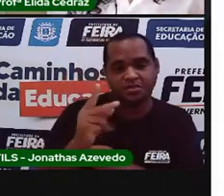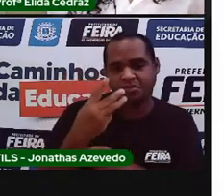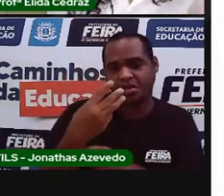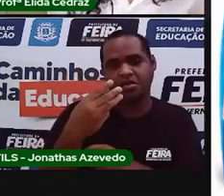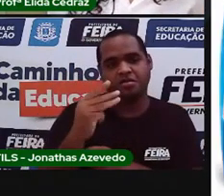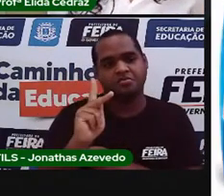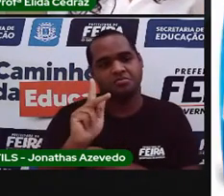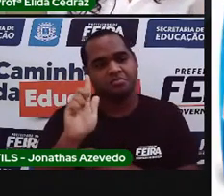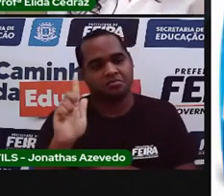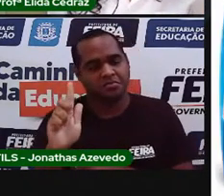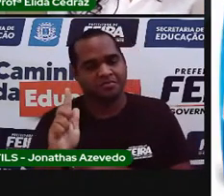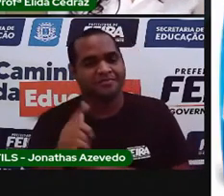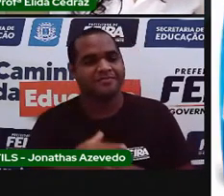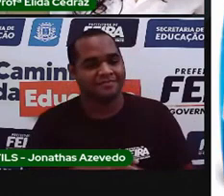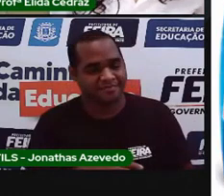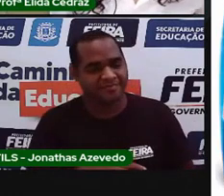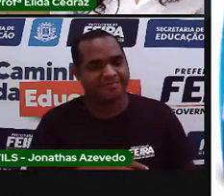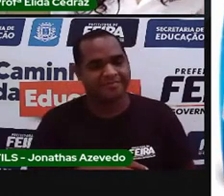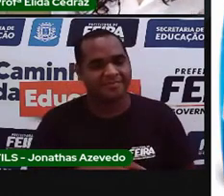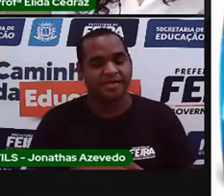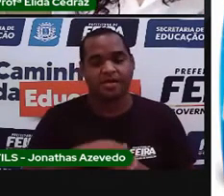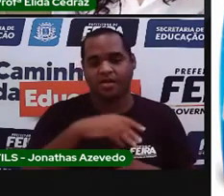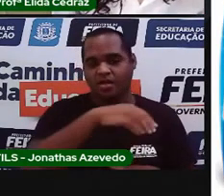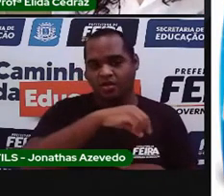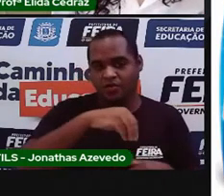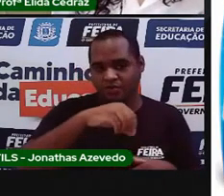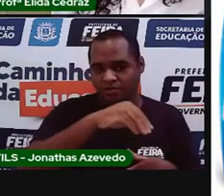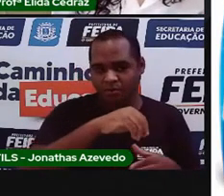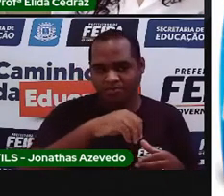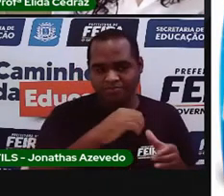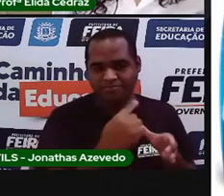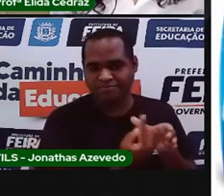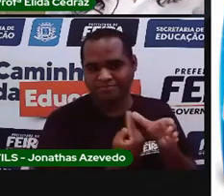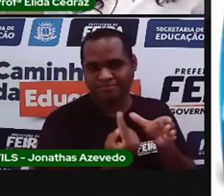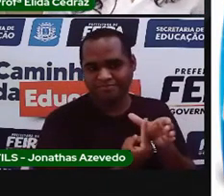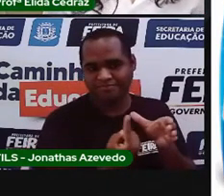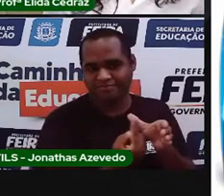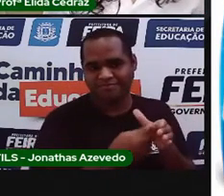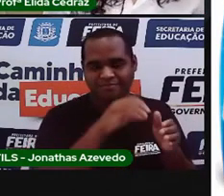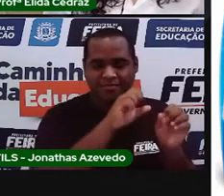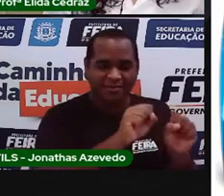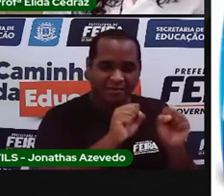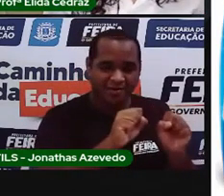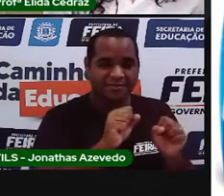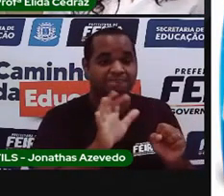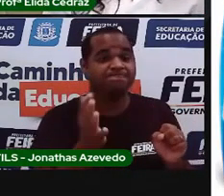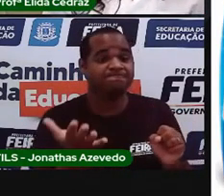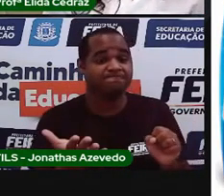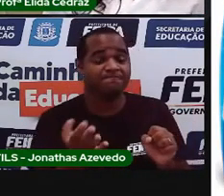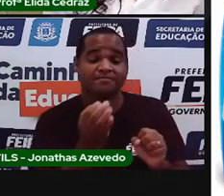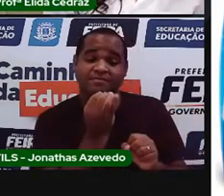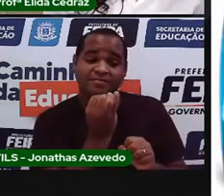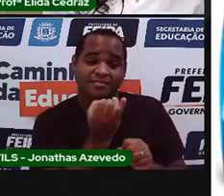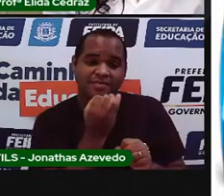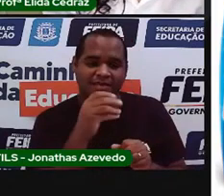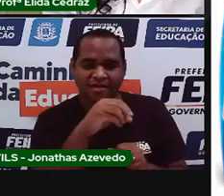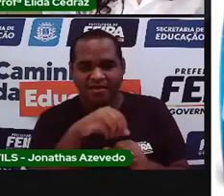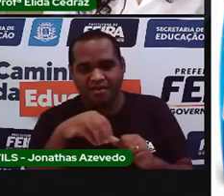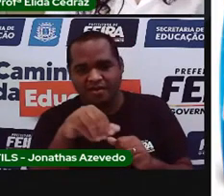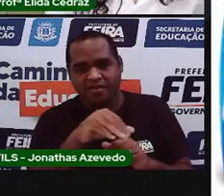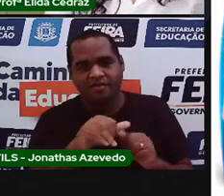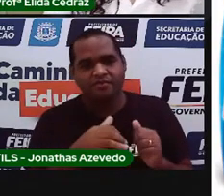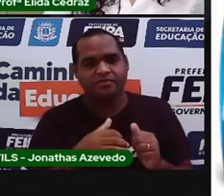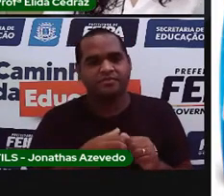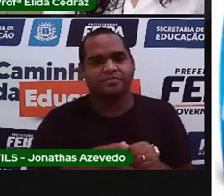três quilos. E o sabão em pó também. O sabão em pó, ele vem em pacotes